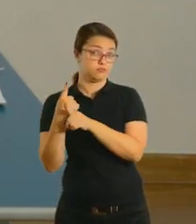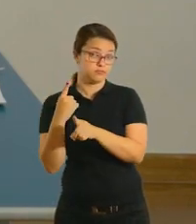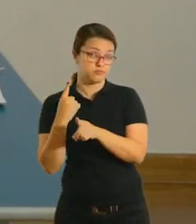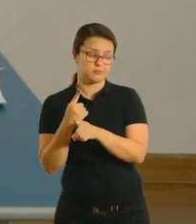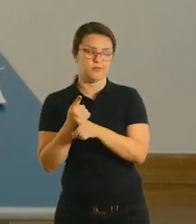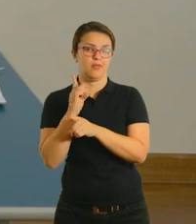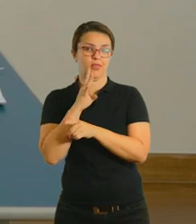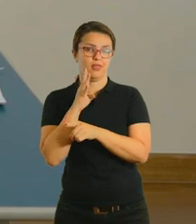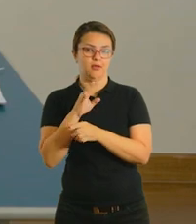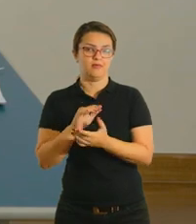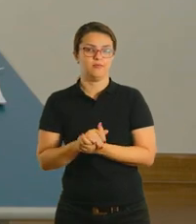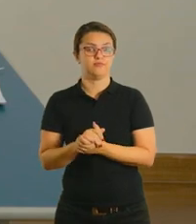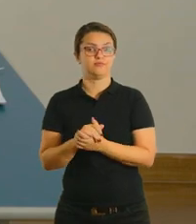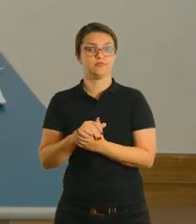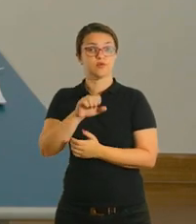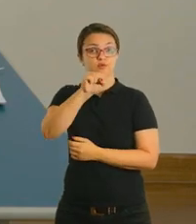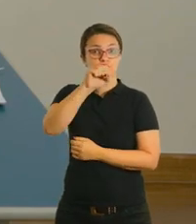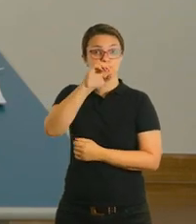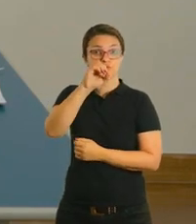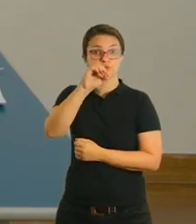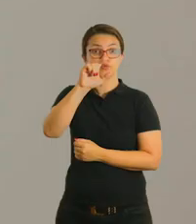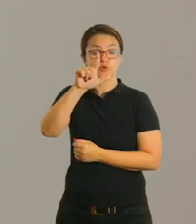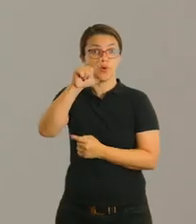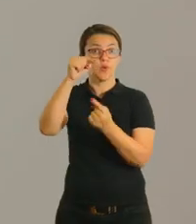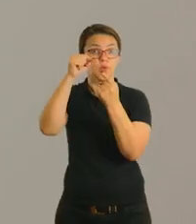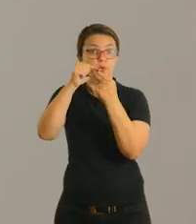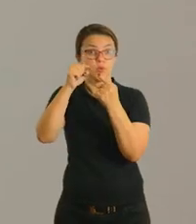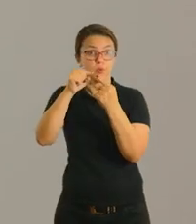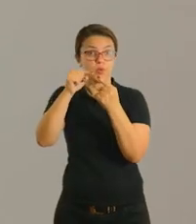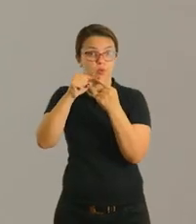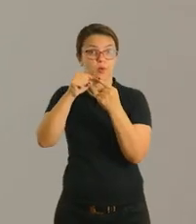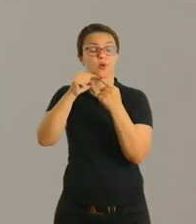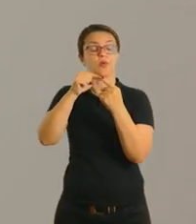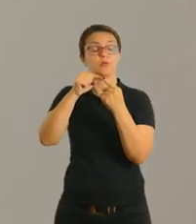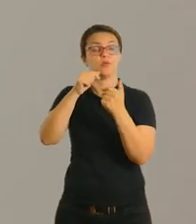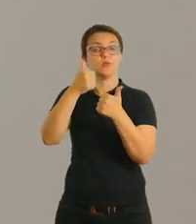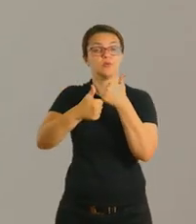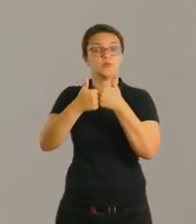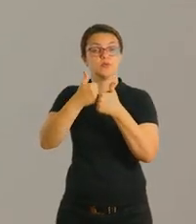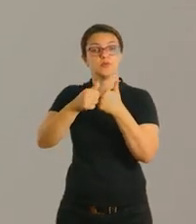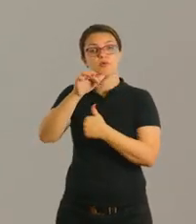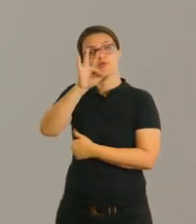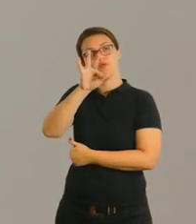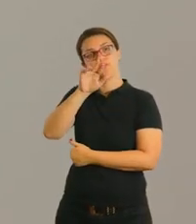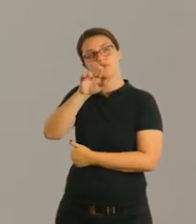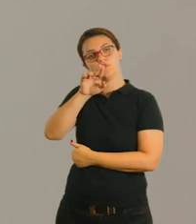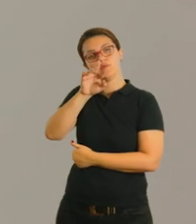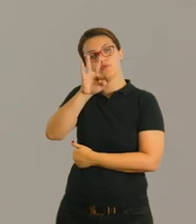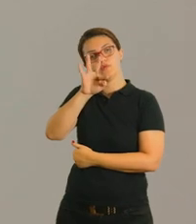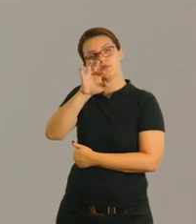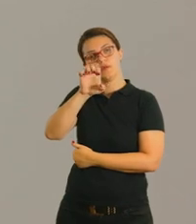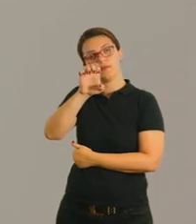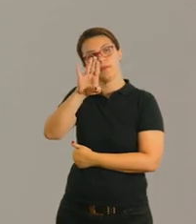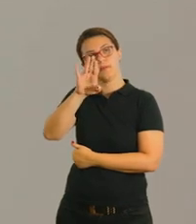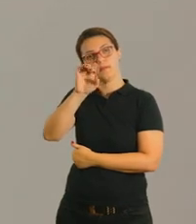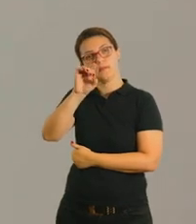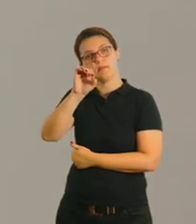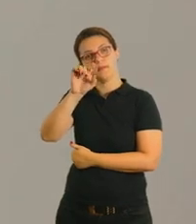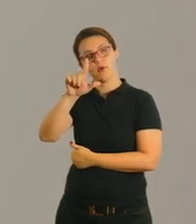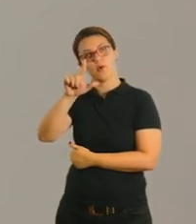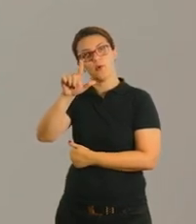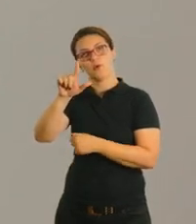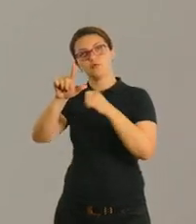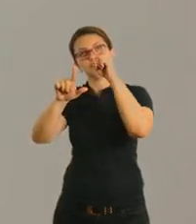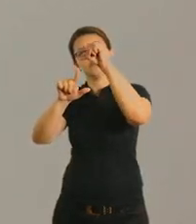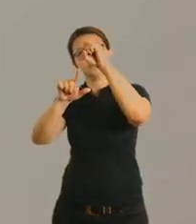duas que eu achei bem legal. O sol que rima com futebol. Olha que legal a terminação dos